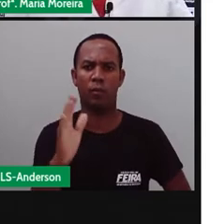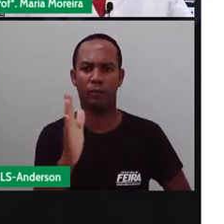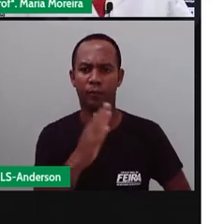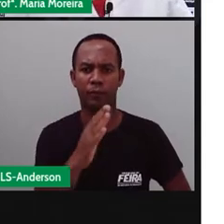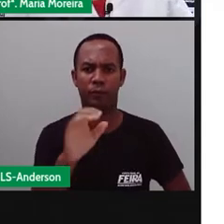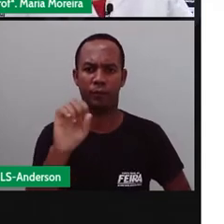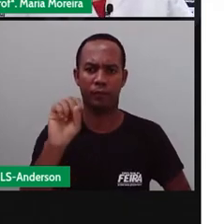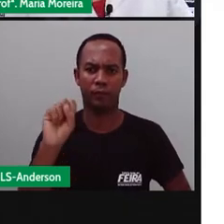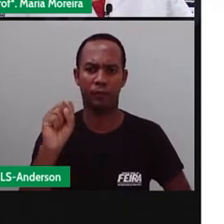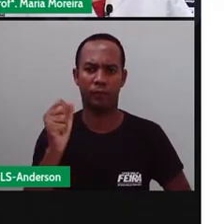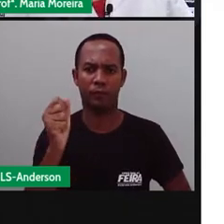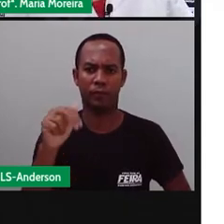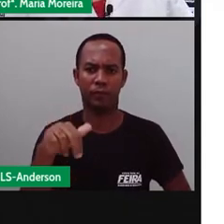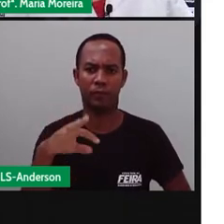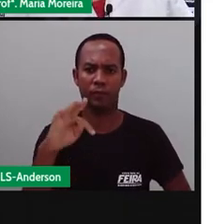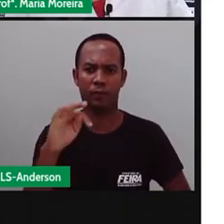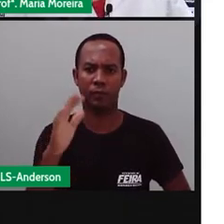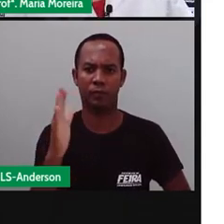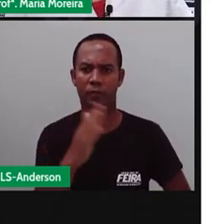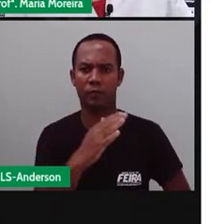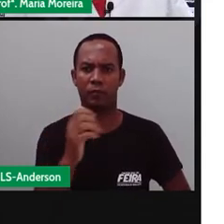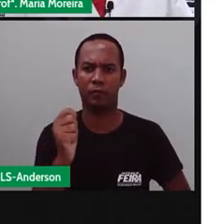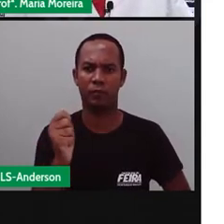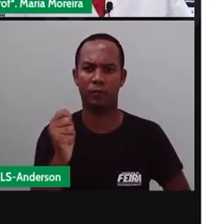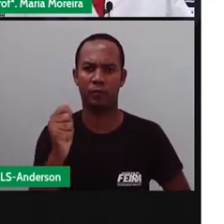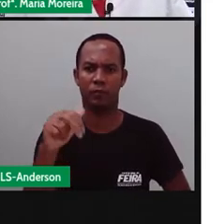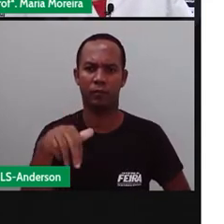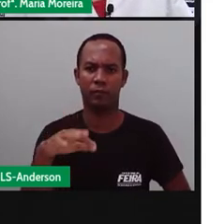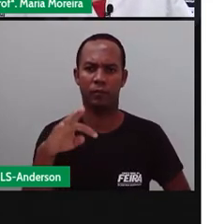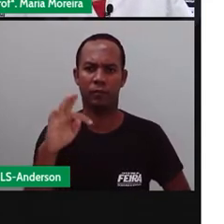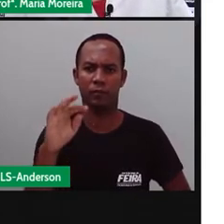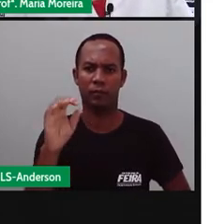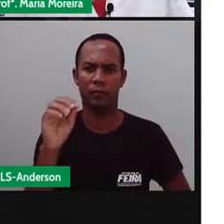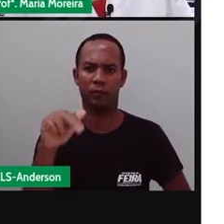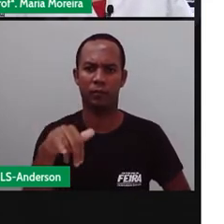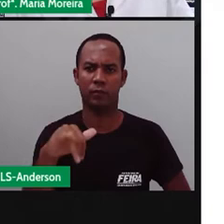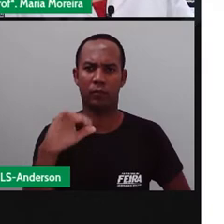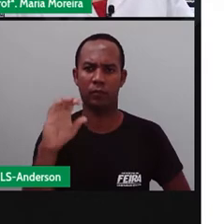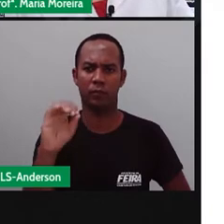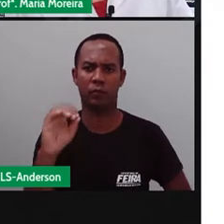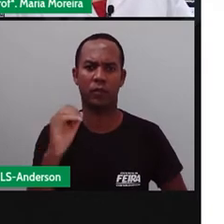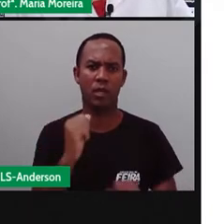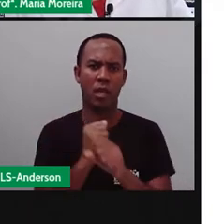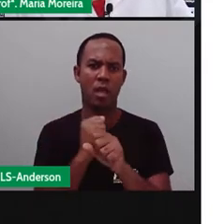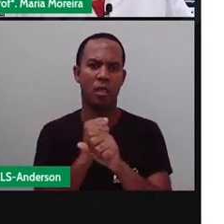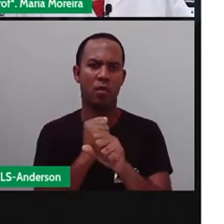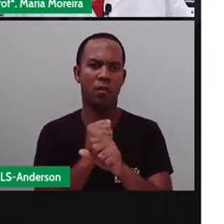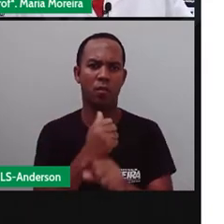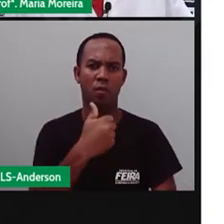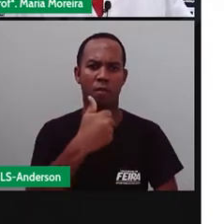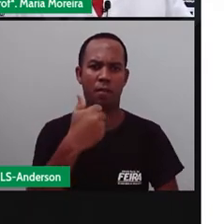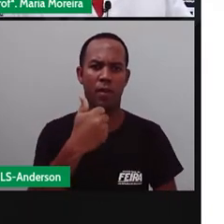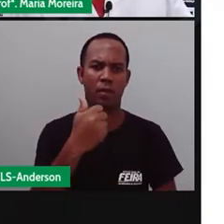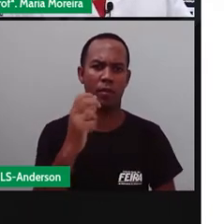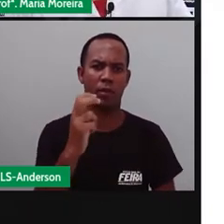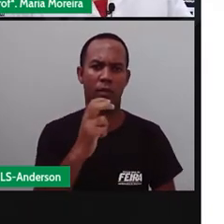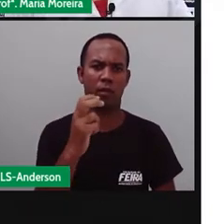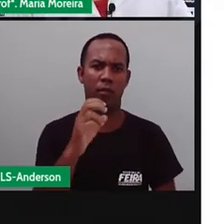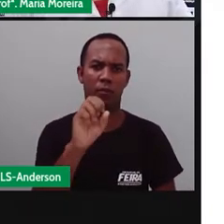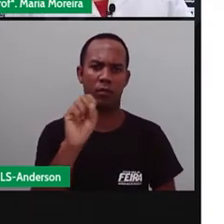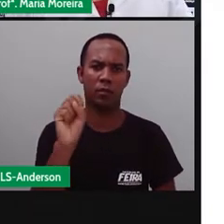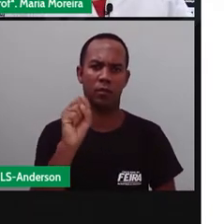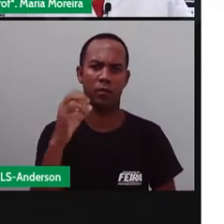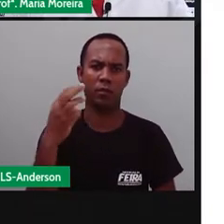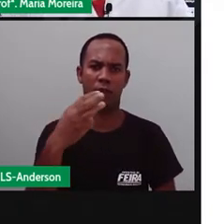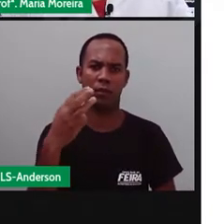Antônio. E, a partir de 1583, as festas juninas foram introduzidas